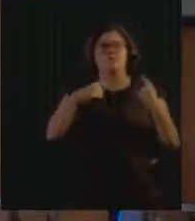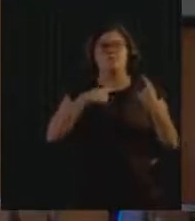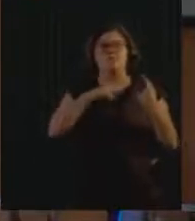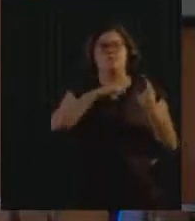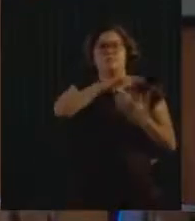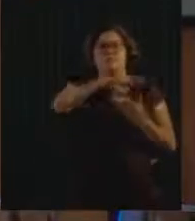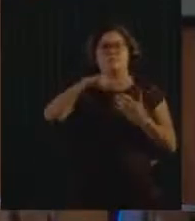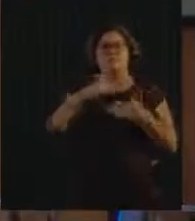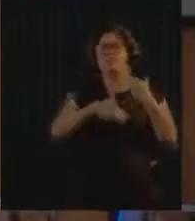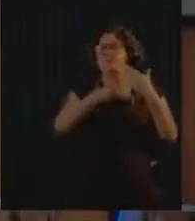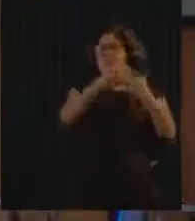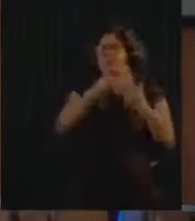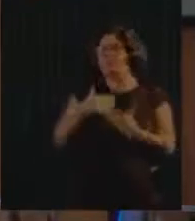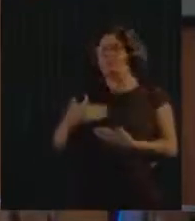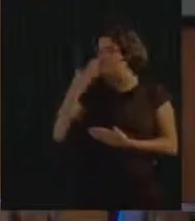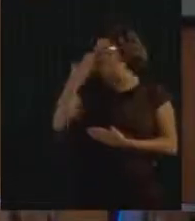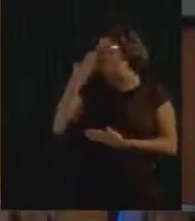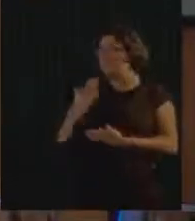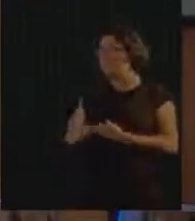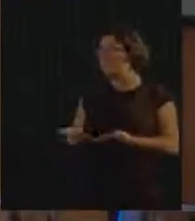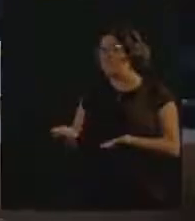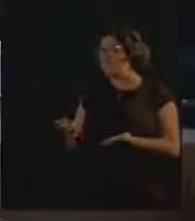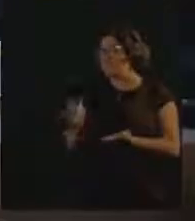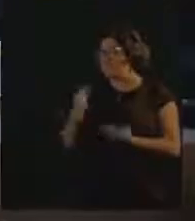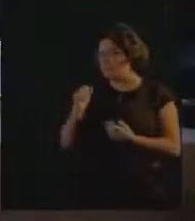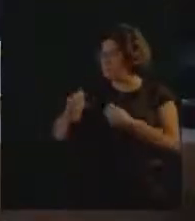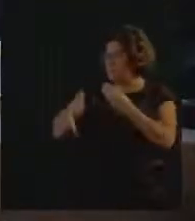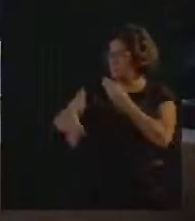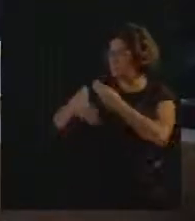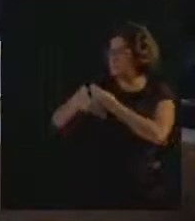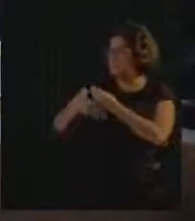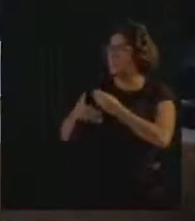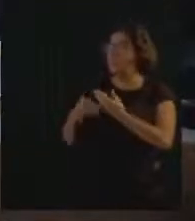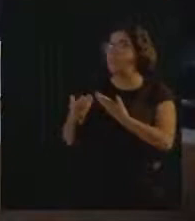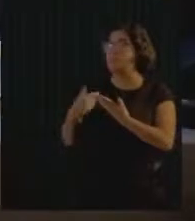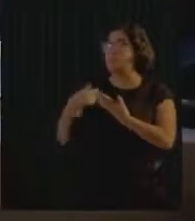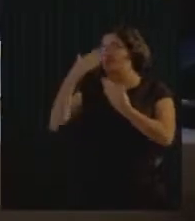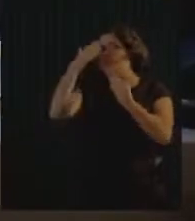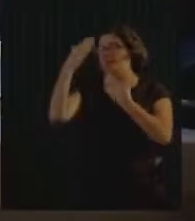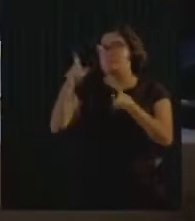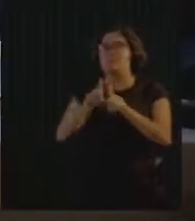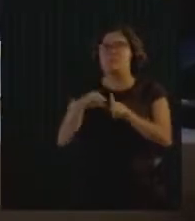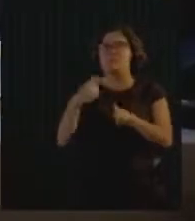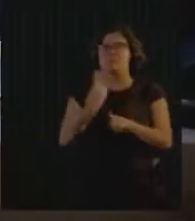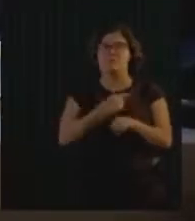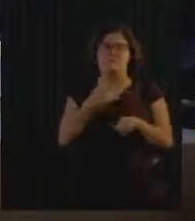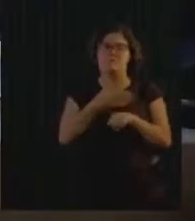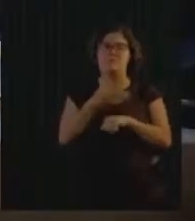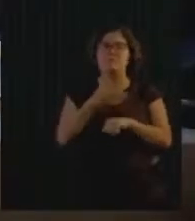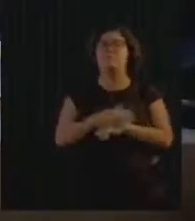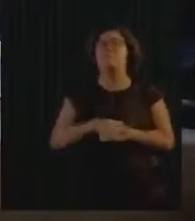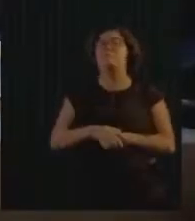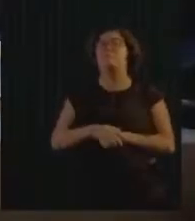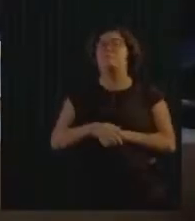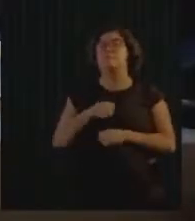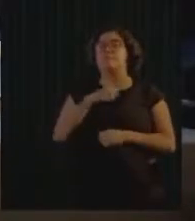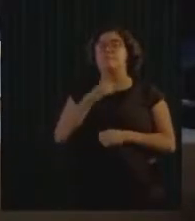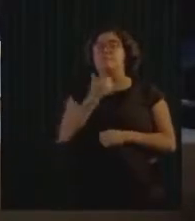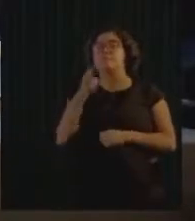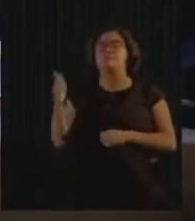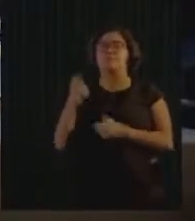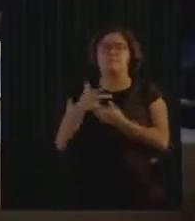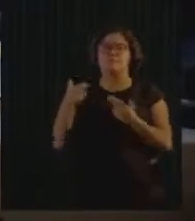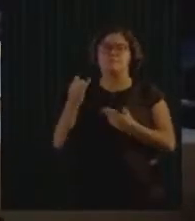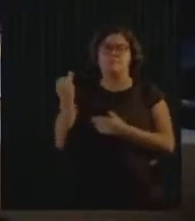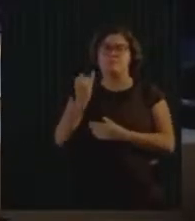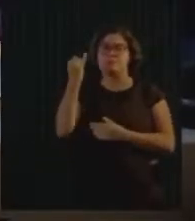passam por todos esses processos, Rodrigo Sabatini. Sabatini, se me permite, só para fechar e já agradecendo a nossa participação, eu acho que